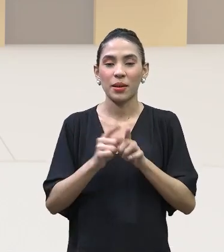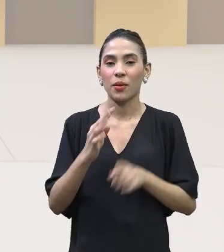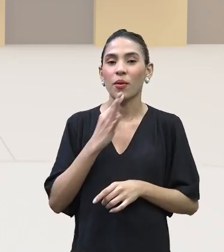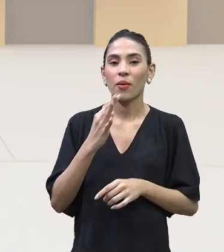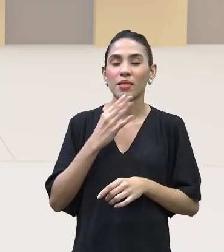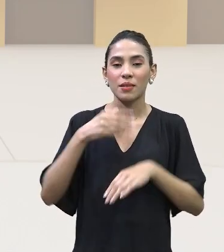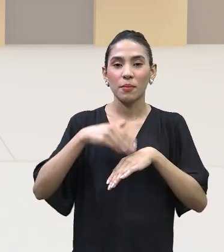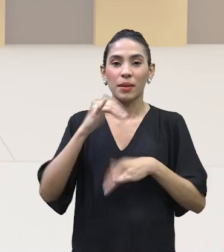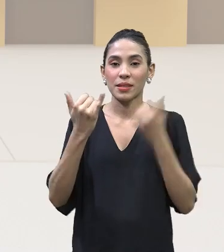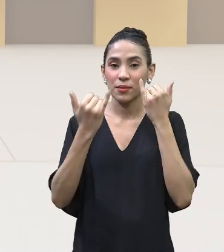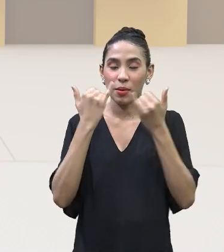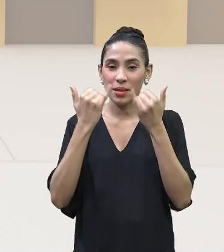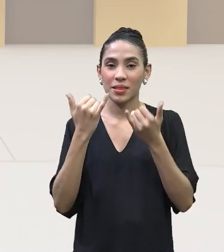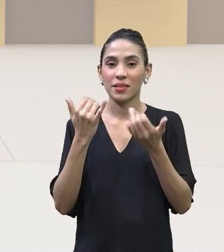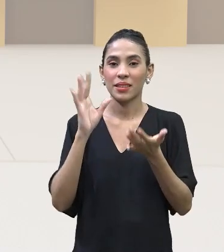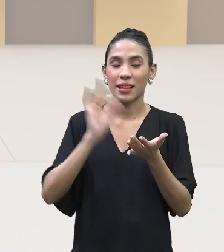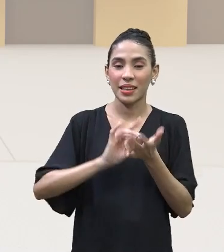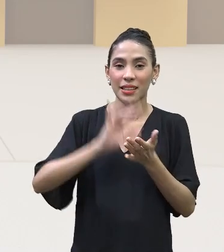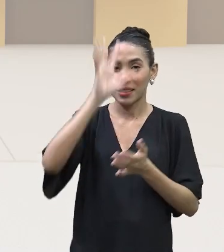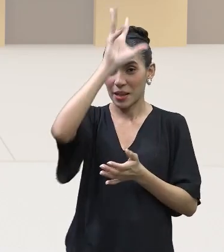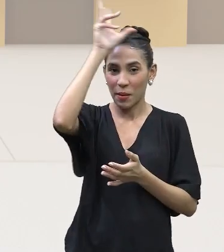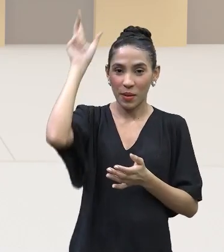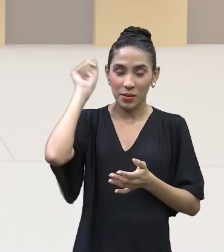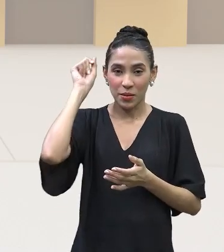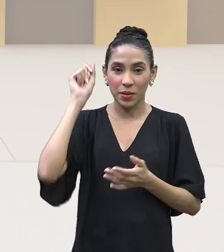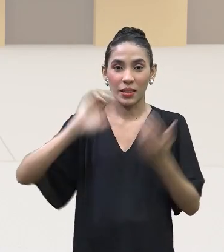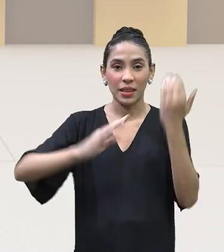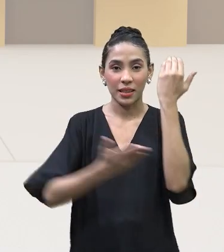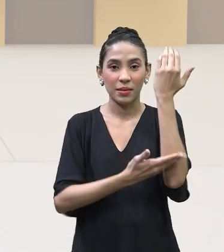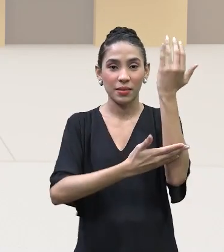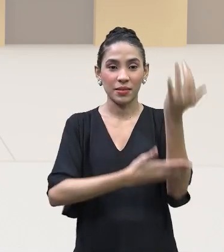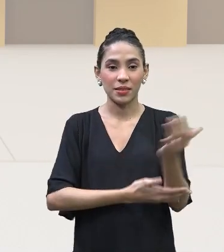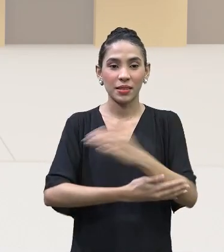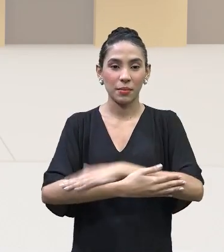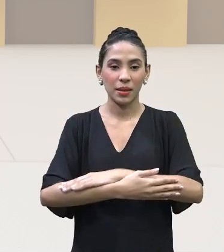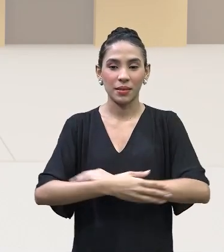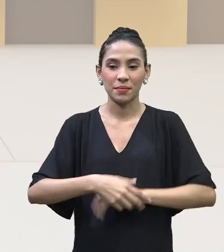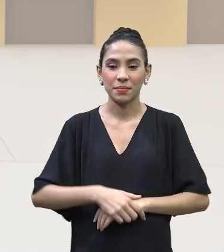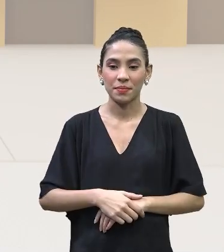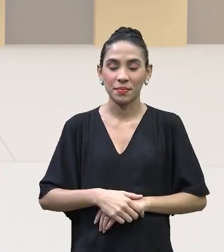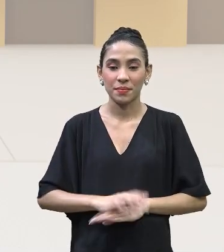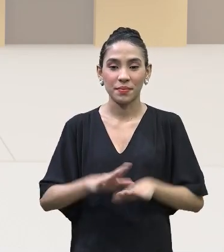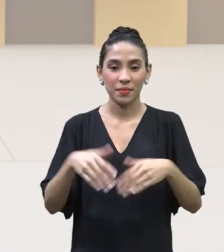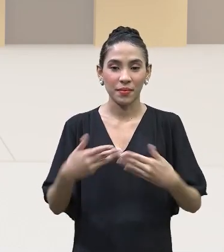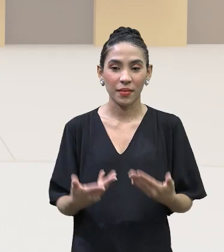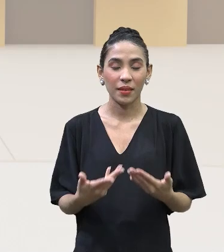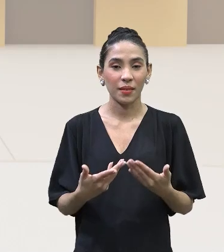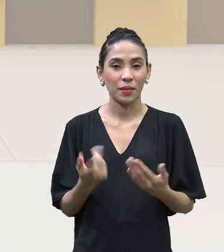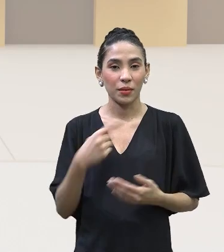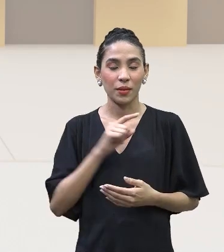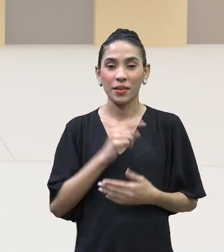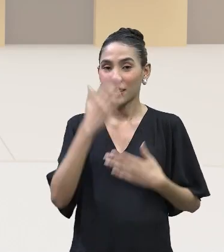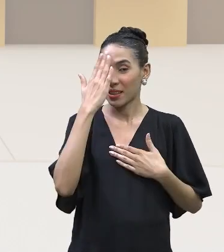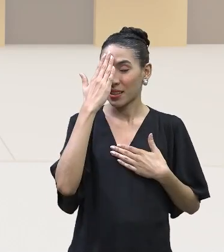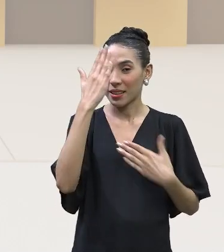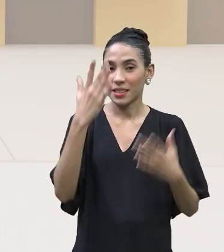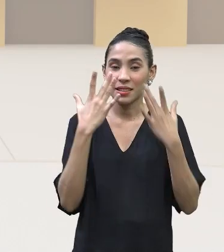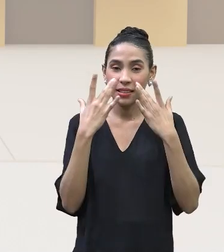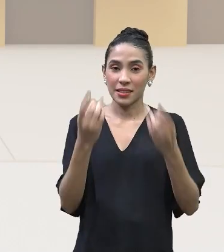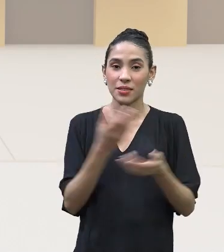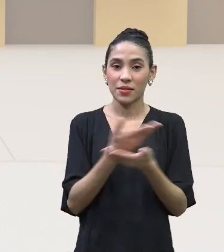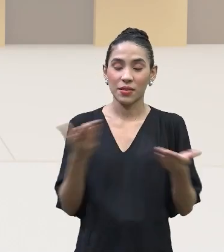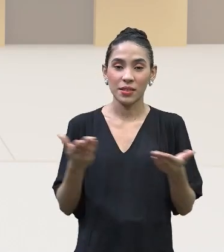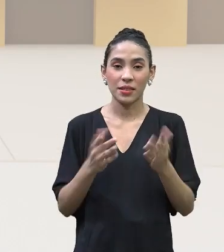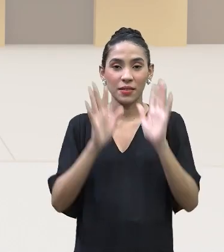dados da nossa realidade da Amazônia quanto ao desmatamento e queimadas. Então professora, gente agradece muito a atenção de vocês